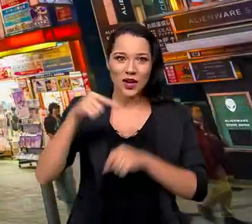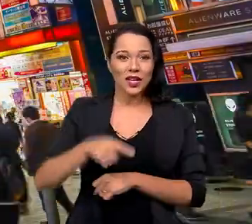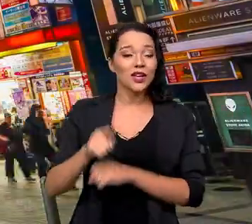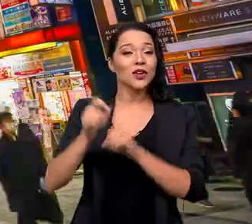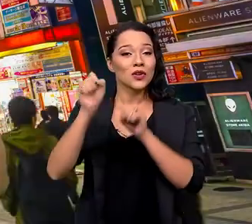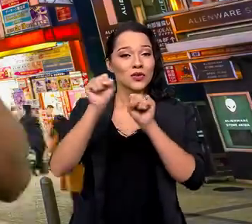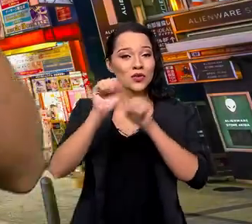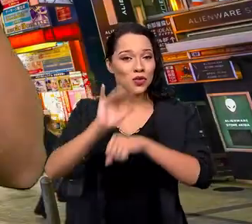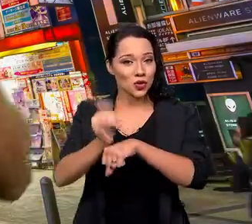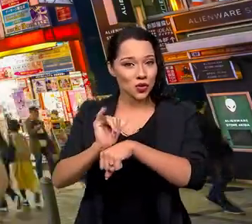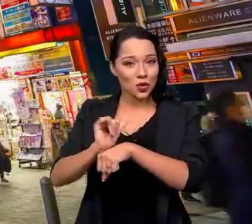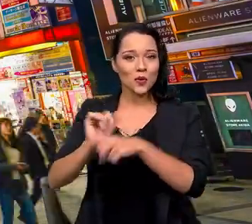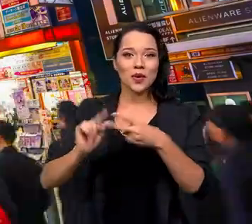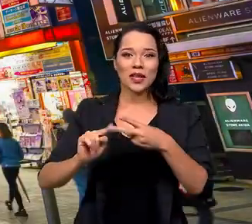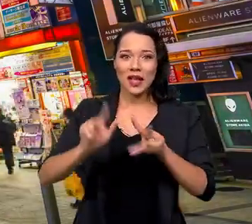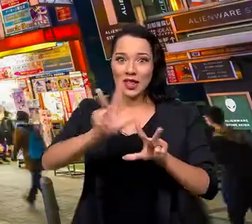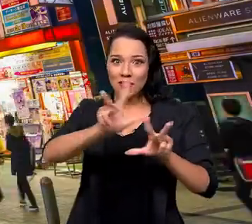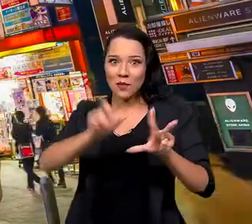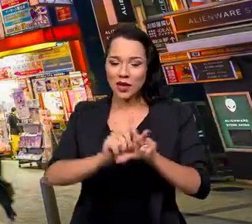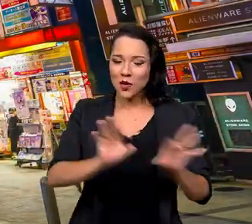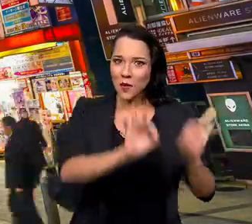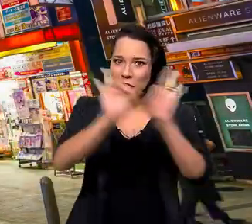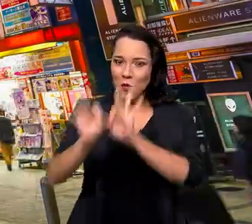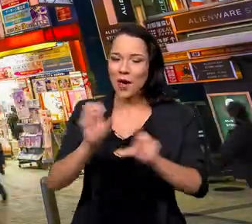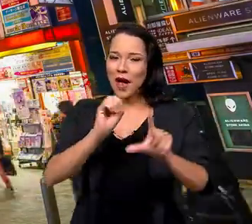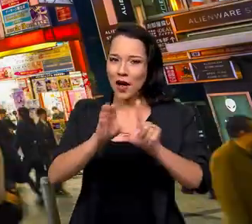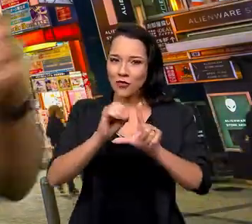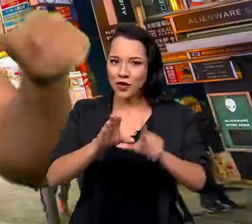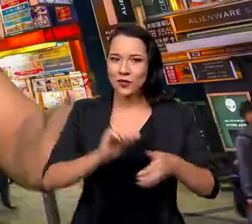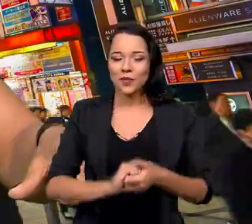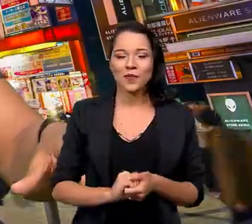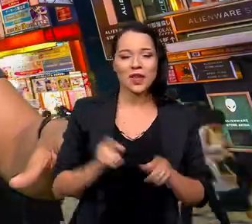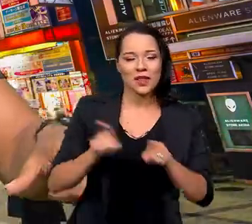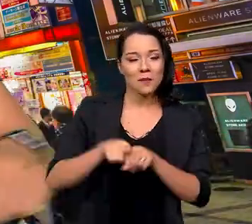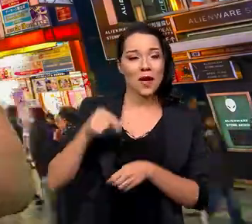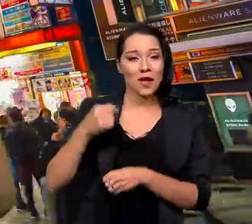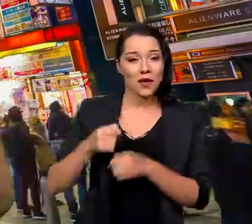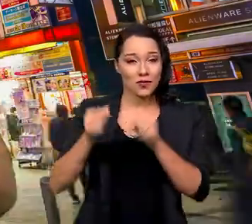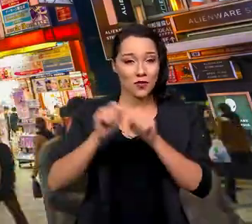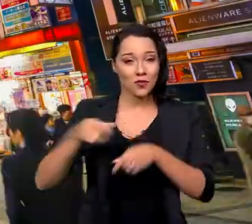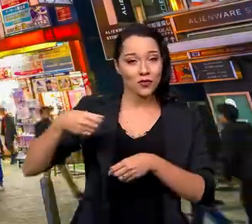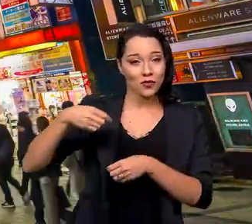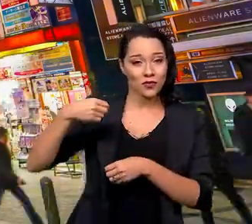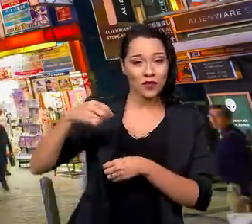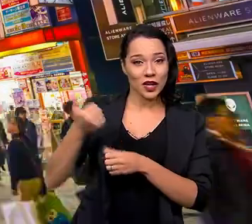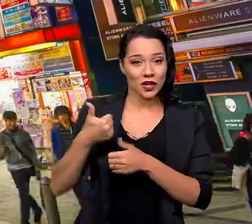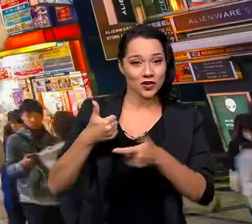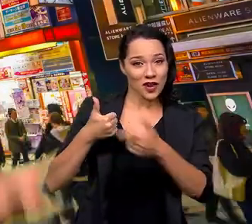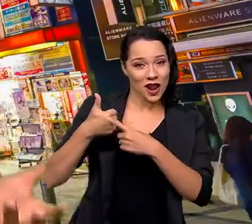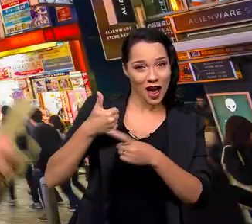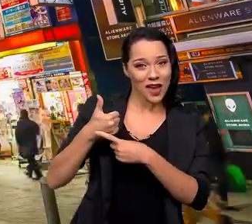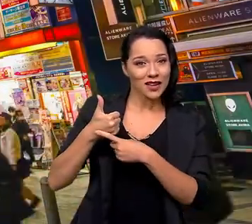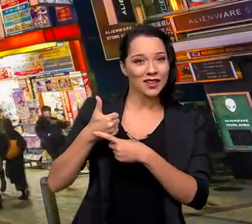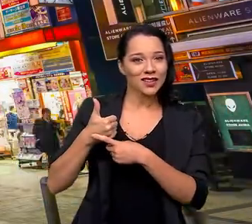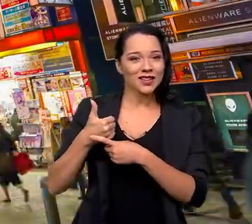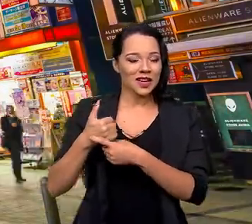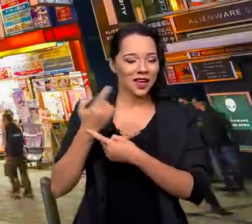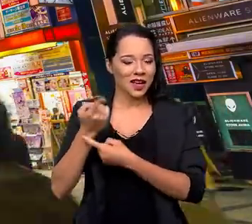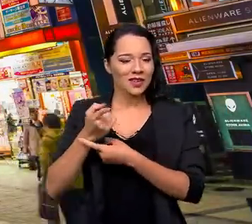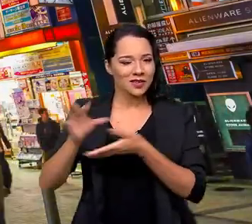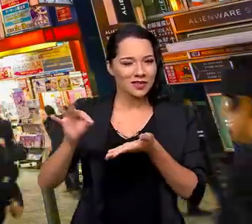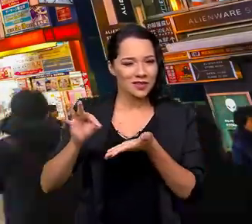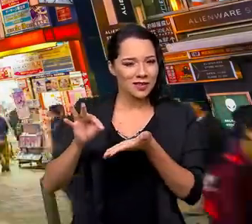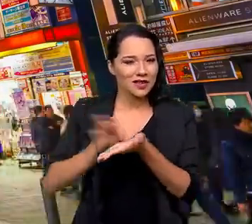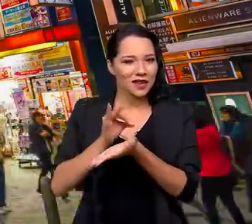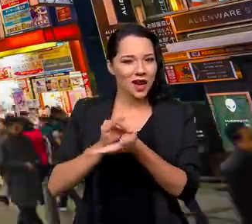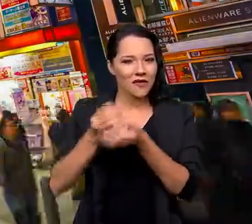no YouTube da Agência Brasil, na TV Brasil, para acompanhar os jogos ao vivo. Dá um like no vídeo para a editora ver que está valendo a pena. E